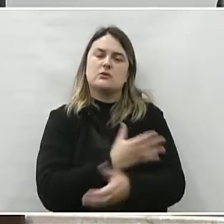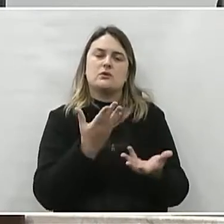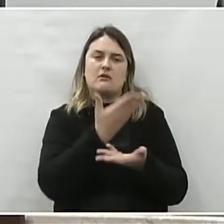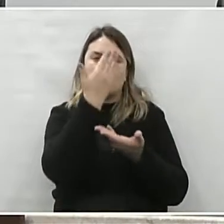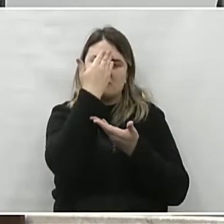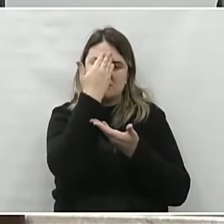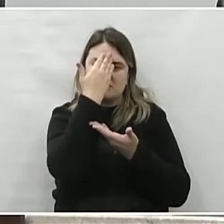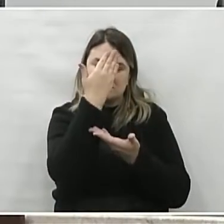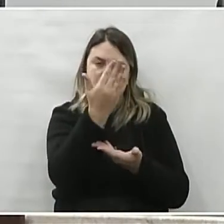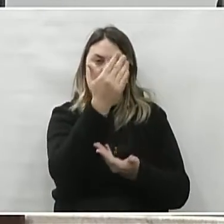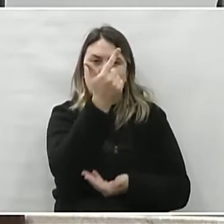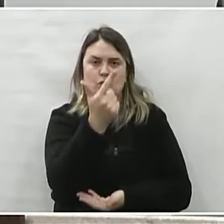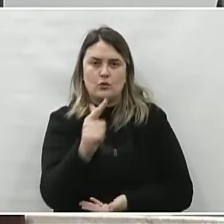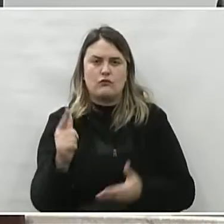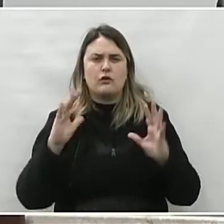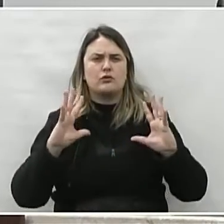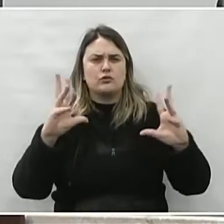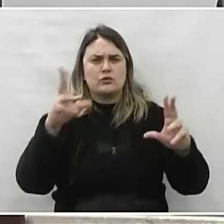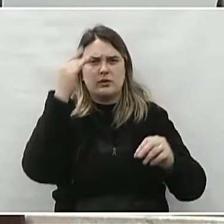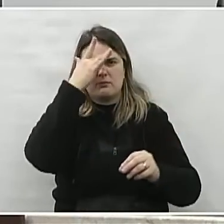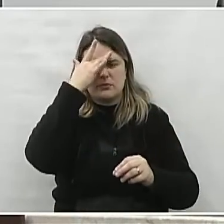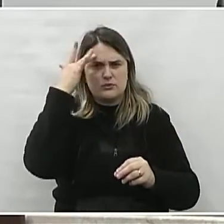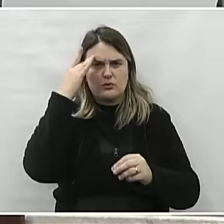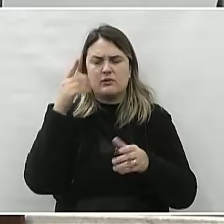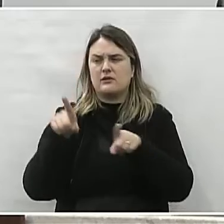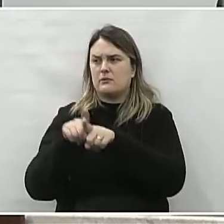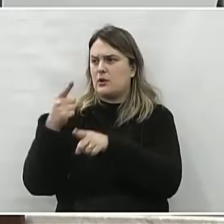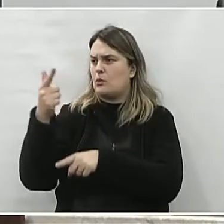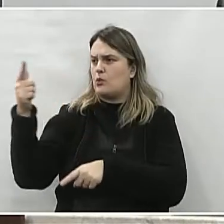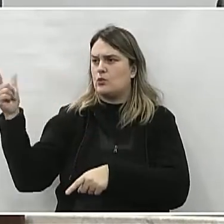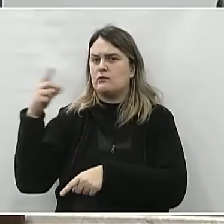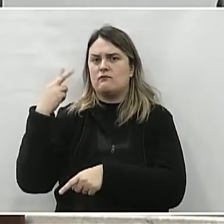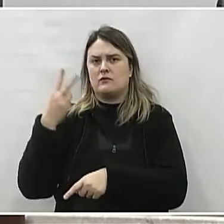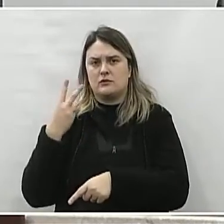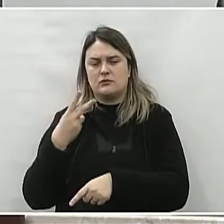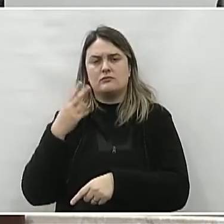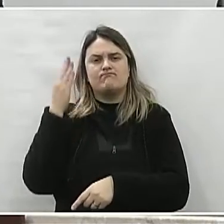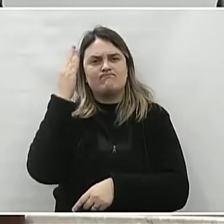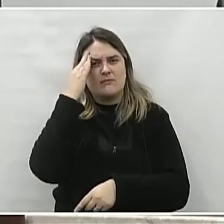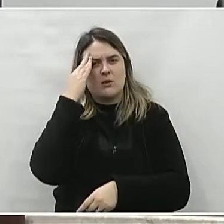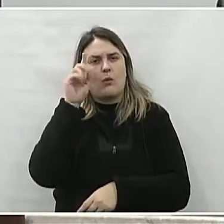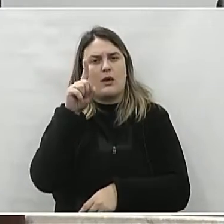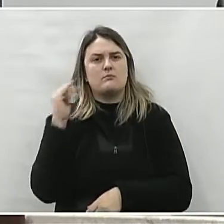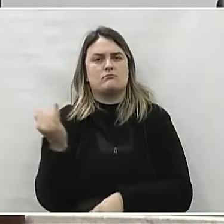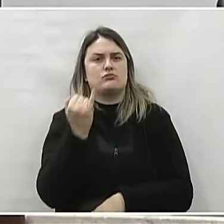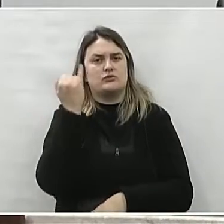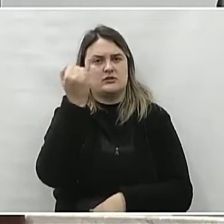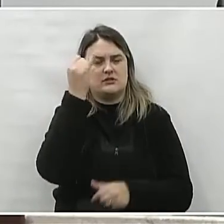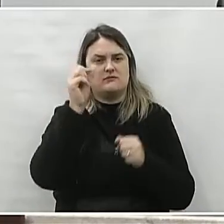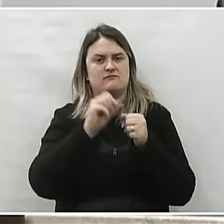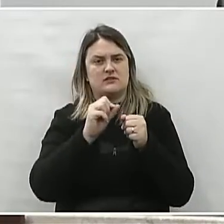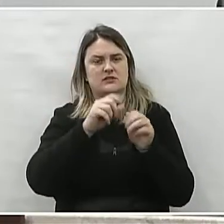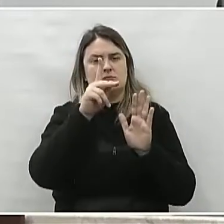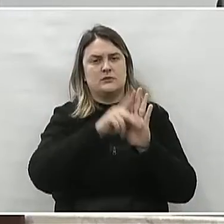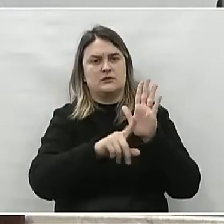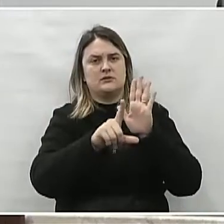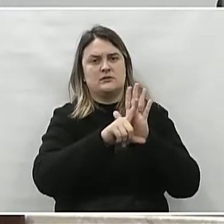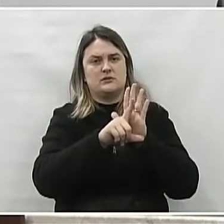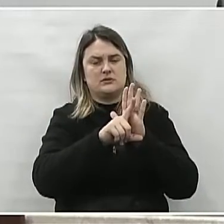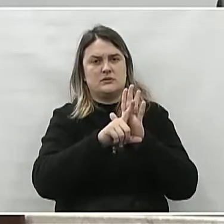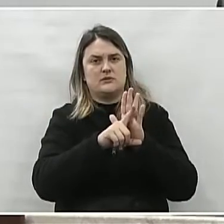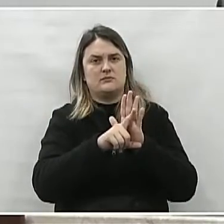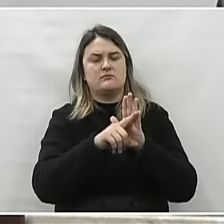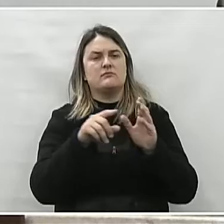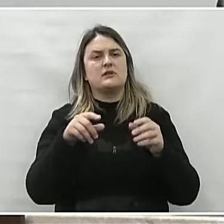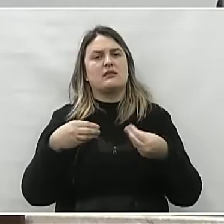obrigado novamente a todos os nobres vereadores que entenderam a importância desse projeto de lei